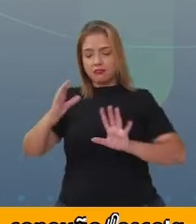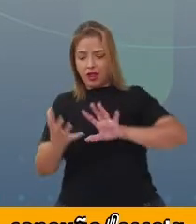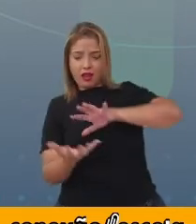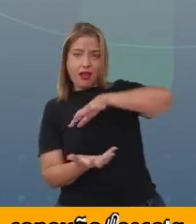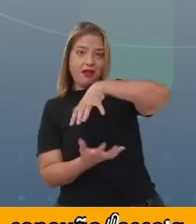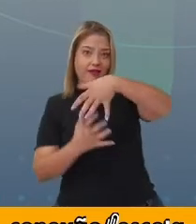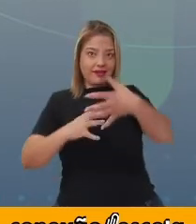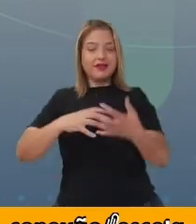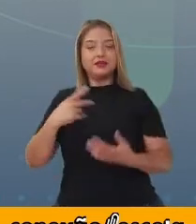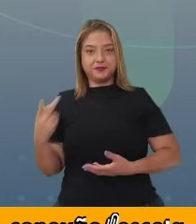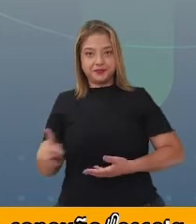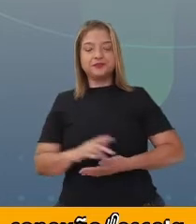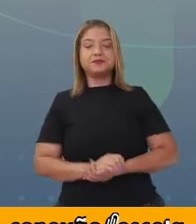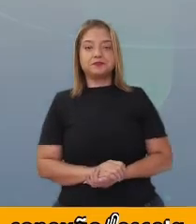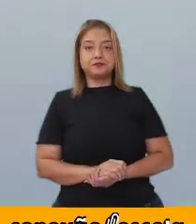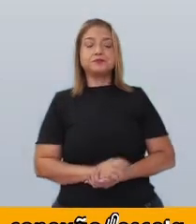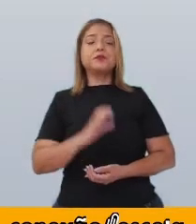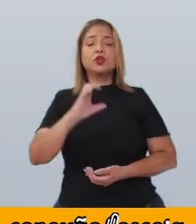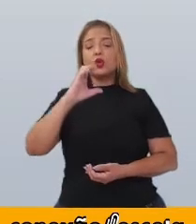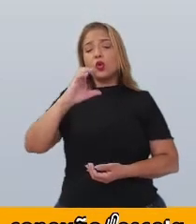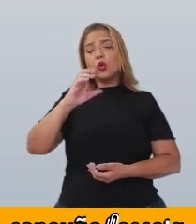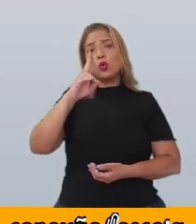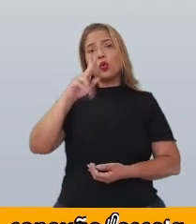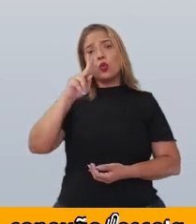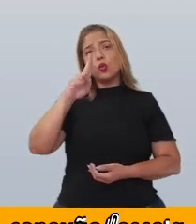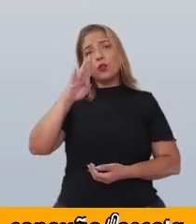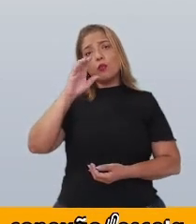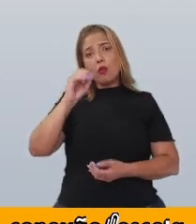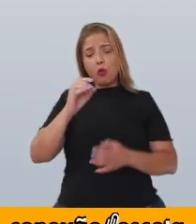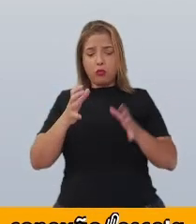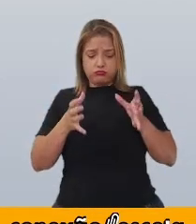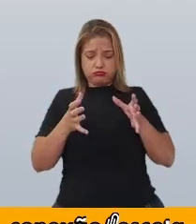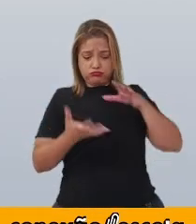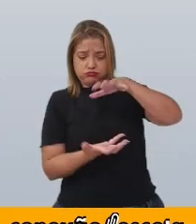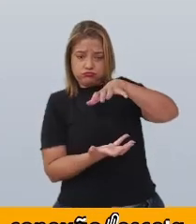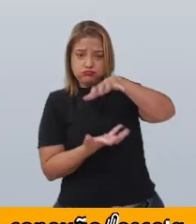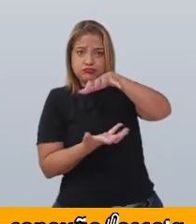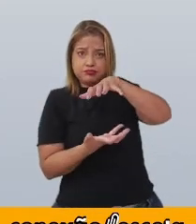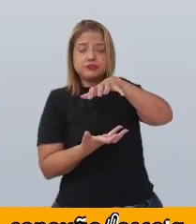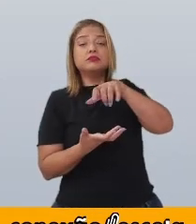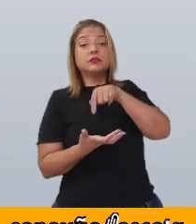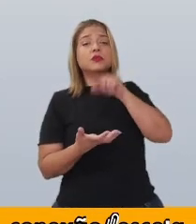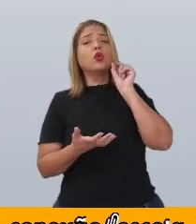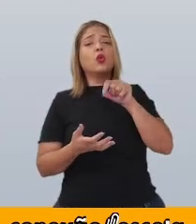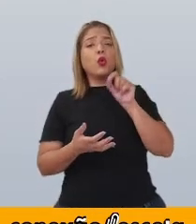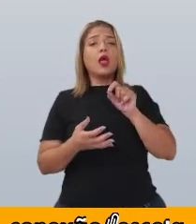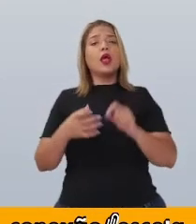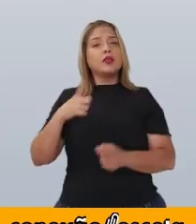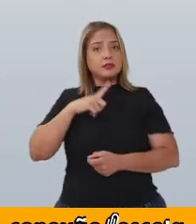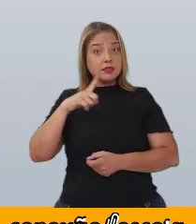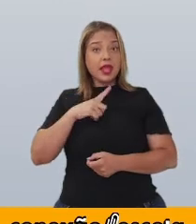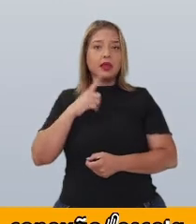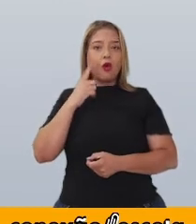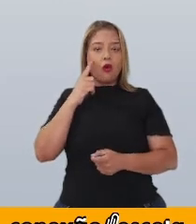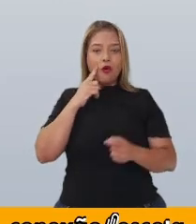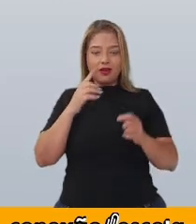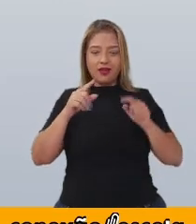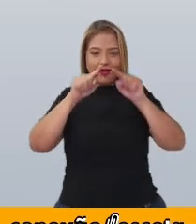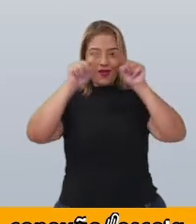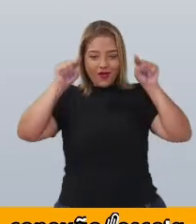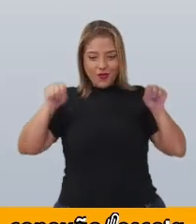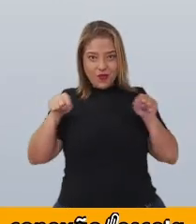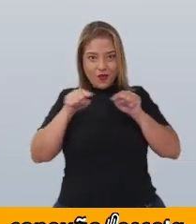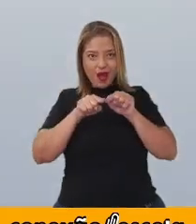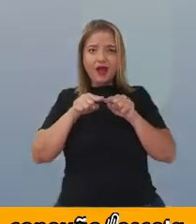O cubo é um sólido geométrico em que todas as faces são quadradas. Nós já